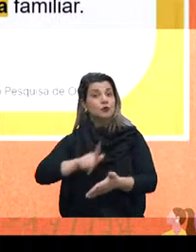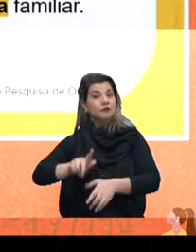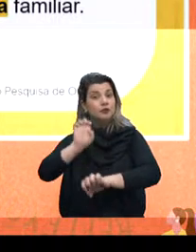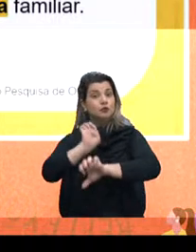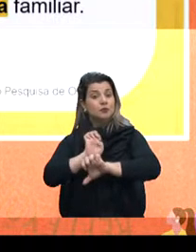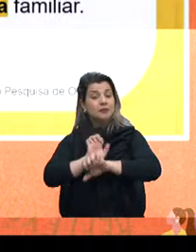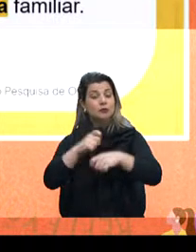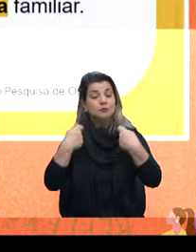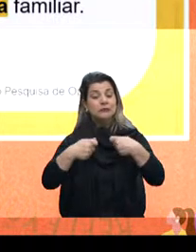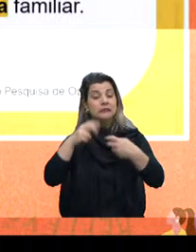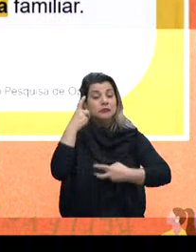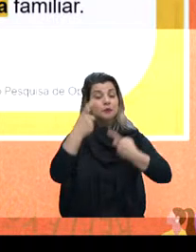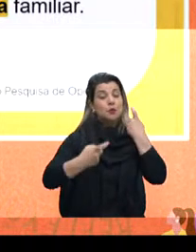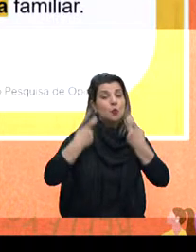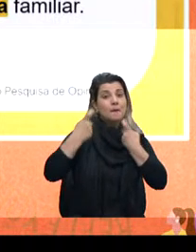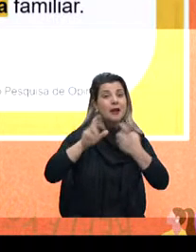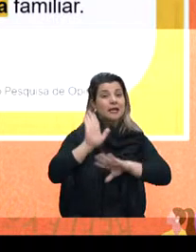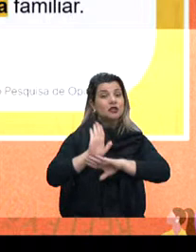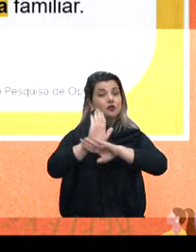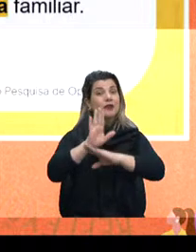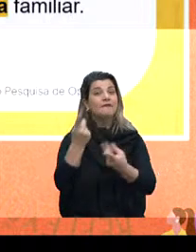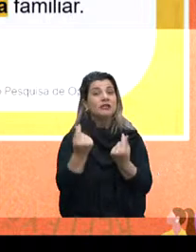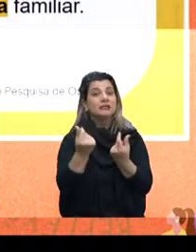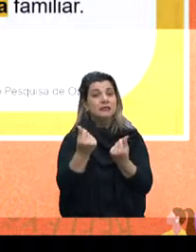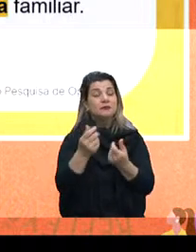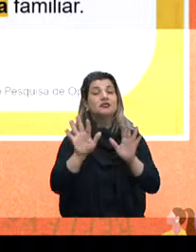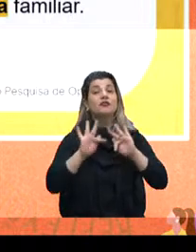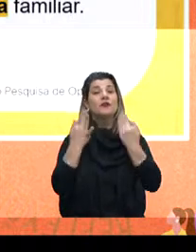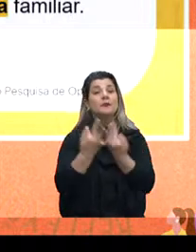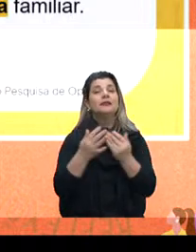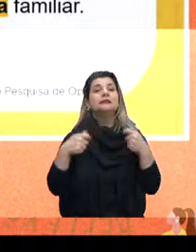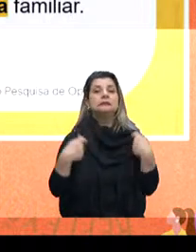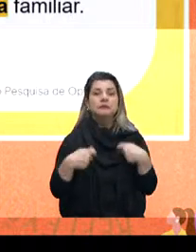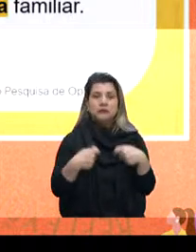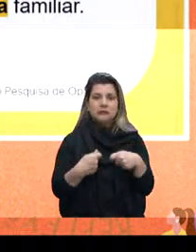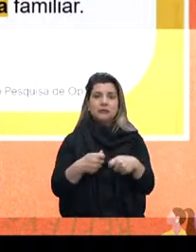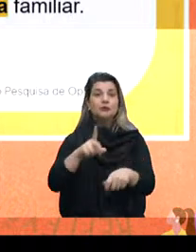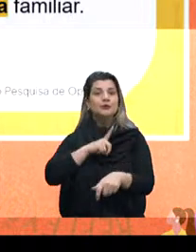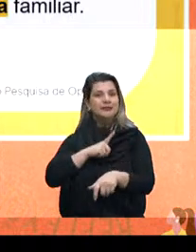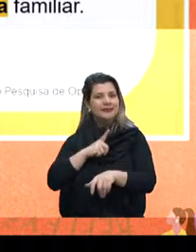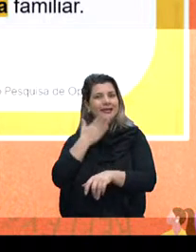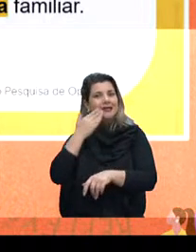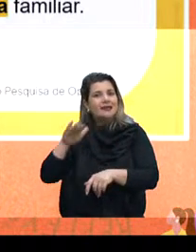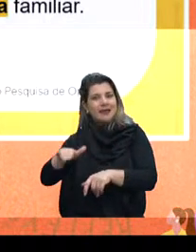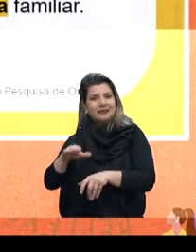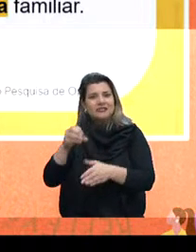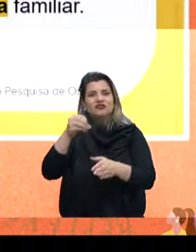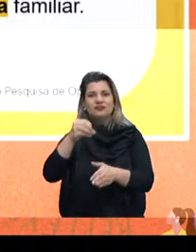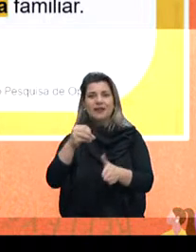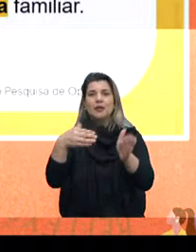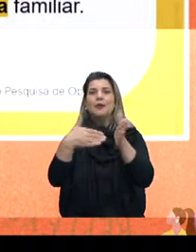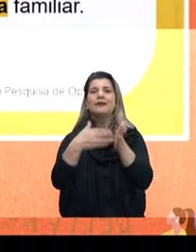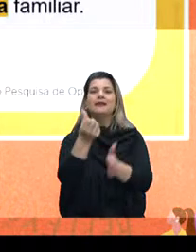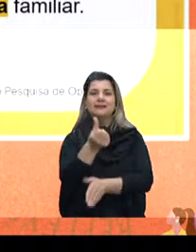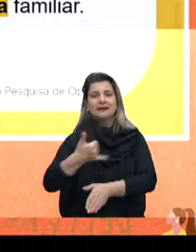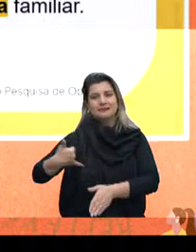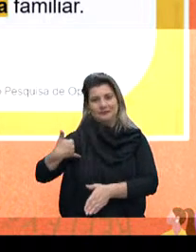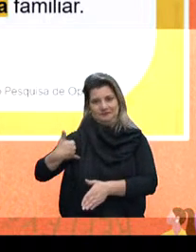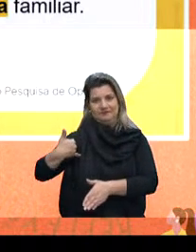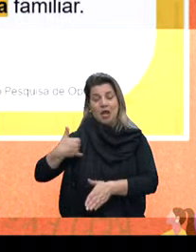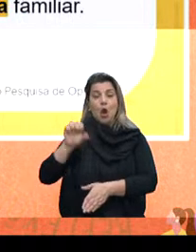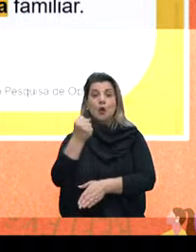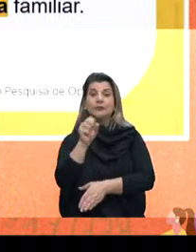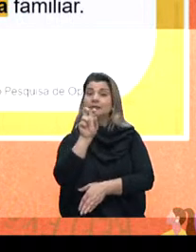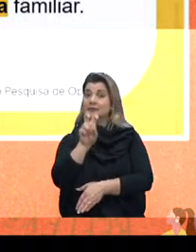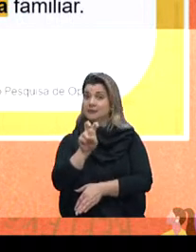deveria se preocupar em auxiliar financeiramente as famílias necessitadas que têm crianças de 0 a 6 anos. E 85